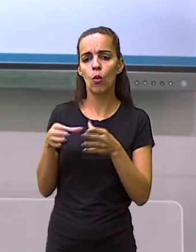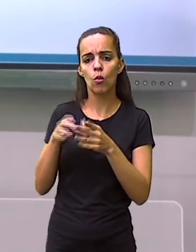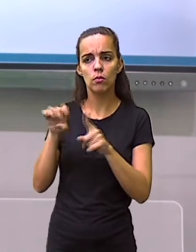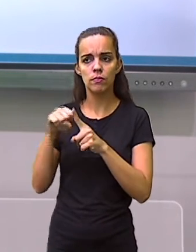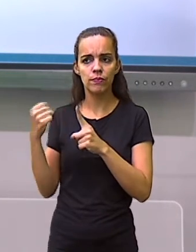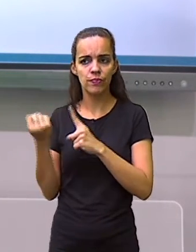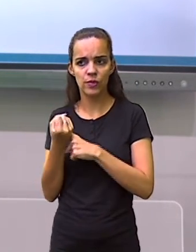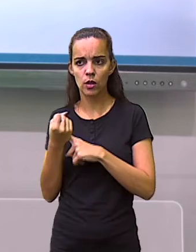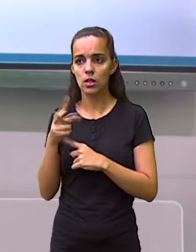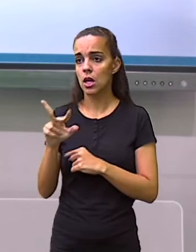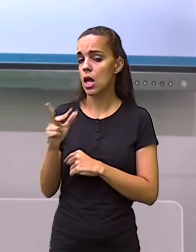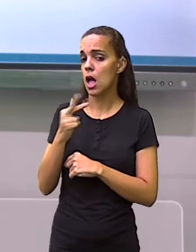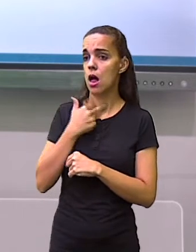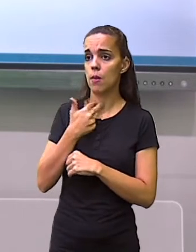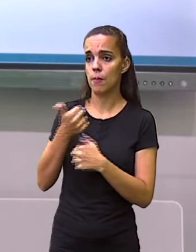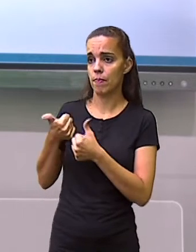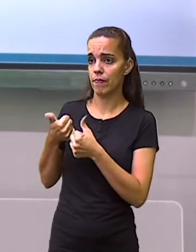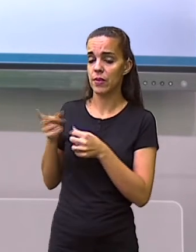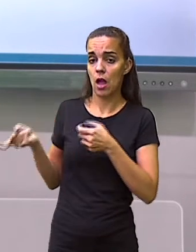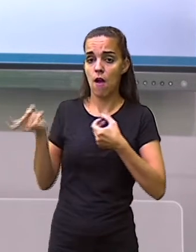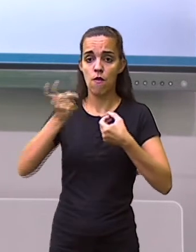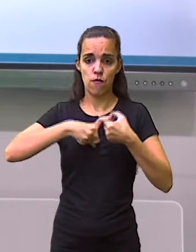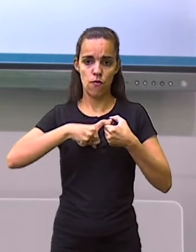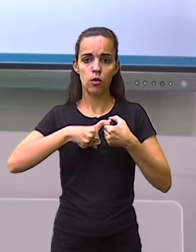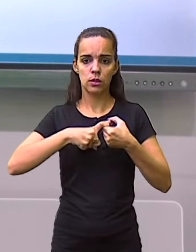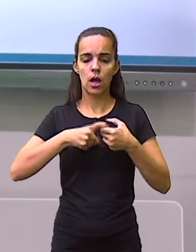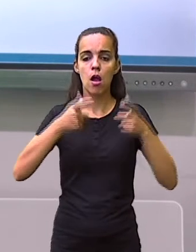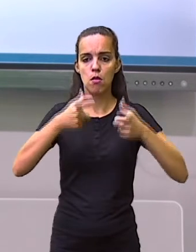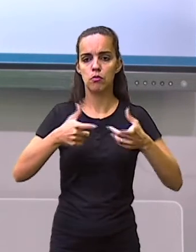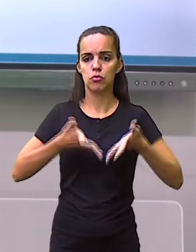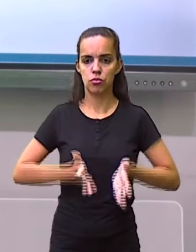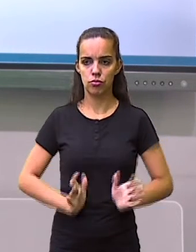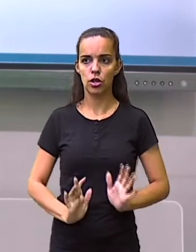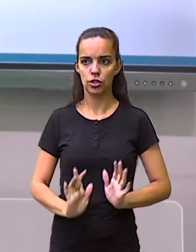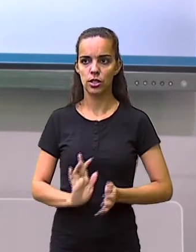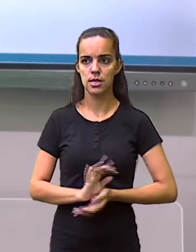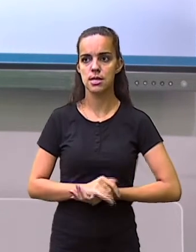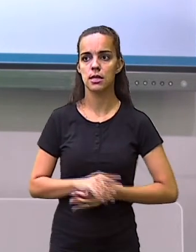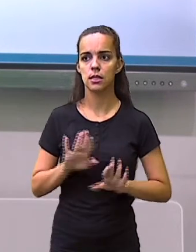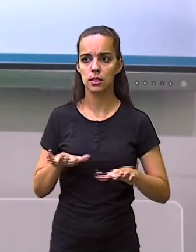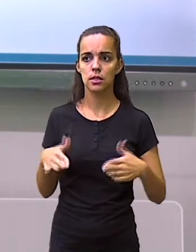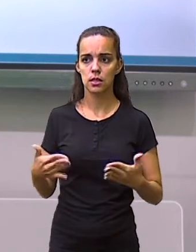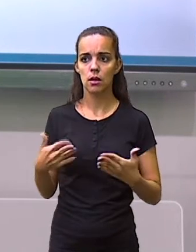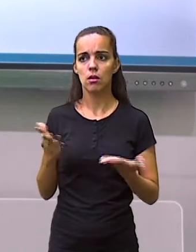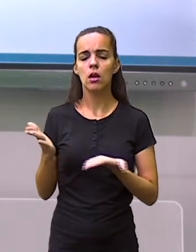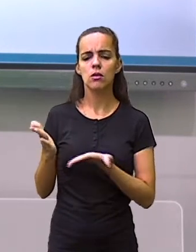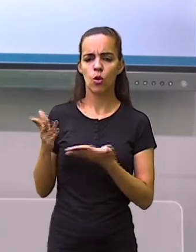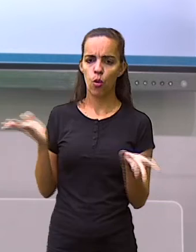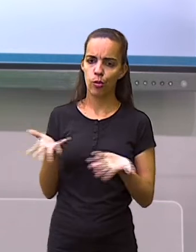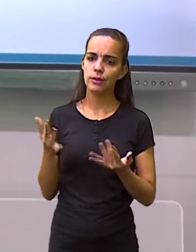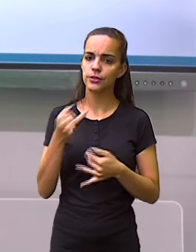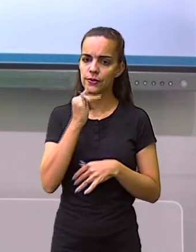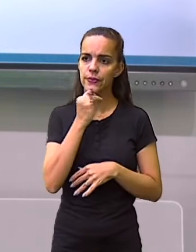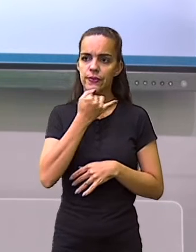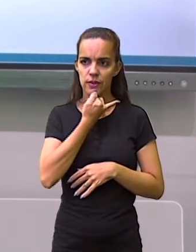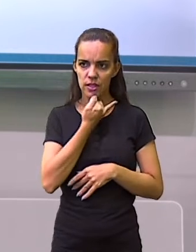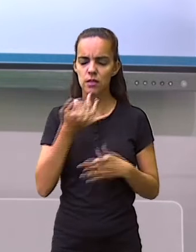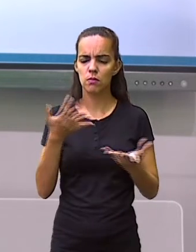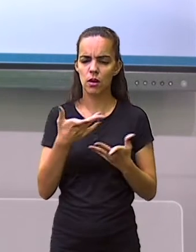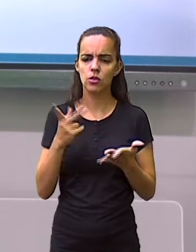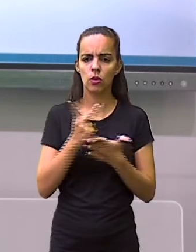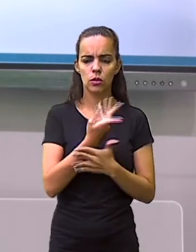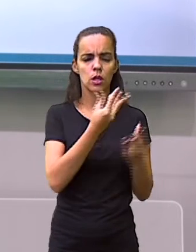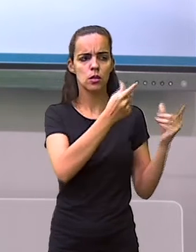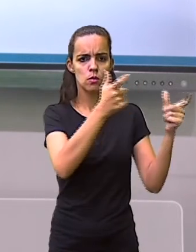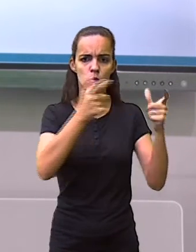isso, elas não podem retornar para as suas casas. Este movimento que, infelizmente, acontece em muitos lugares